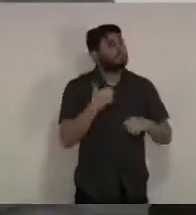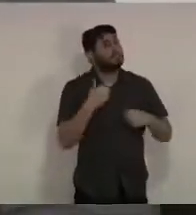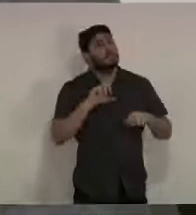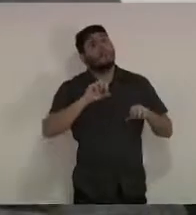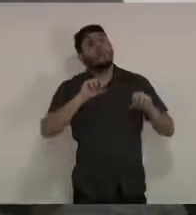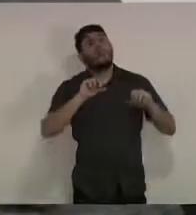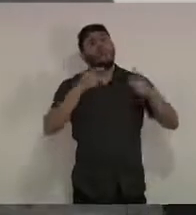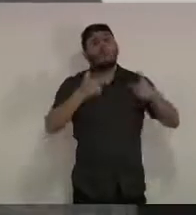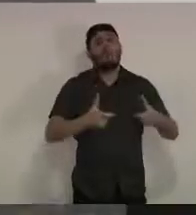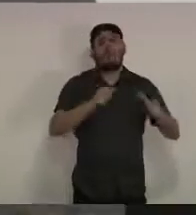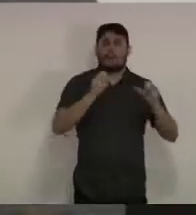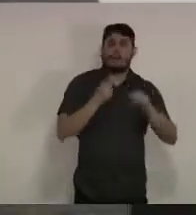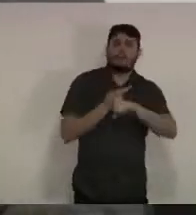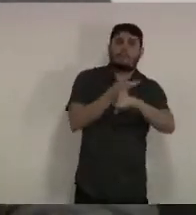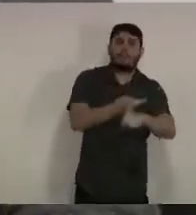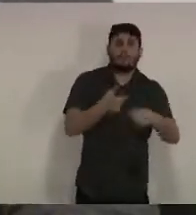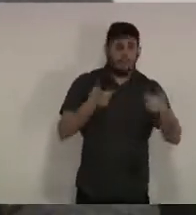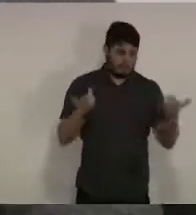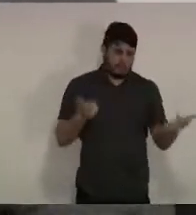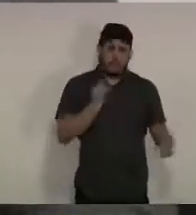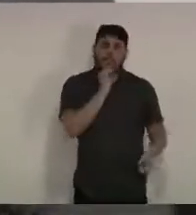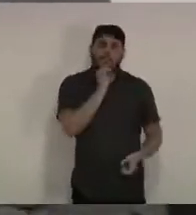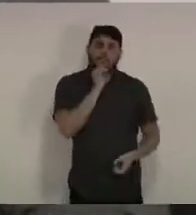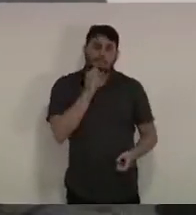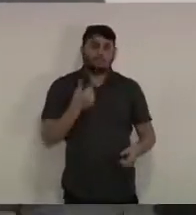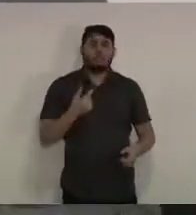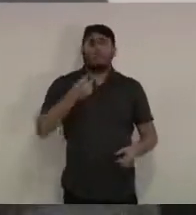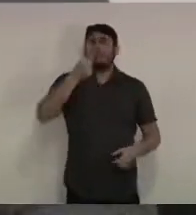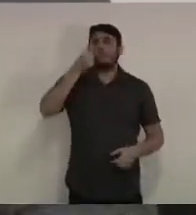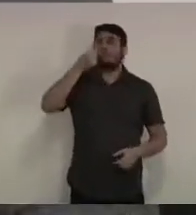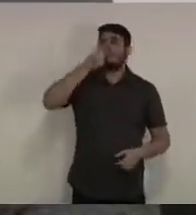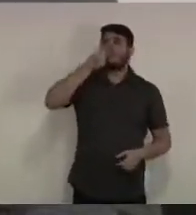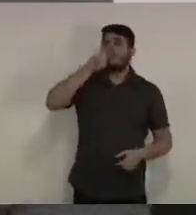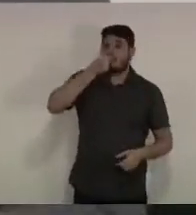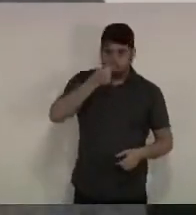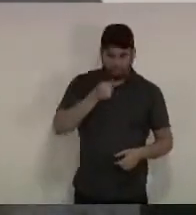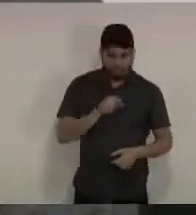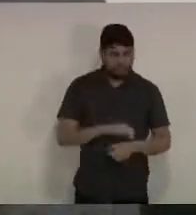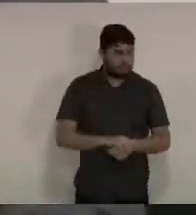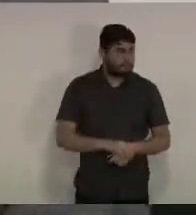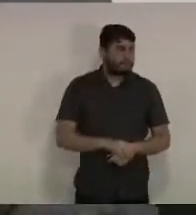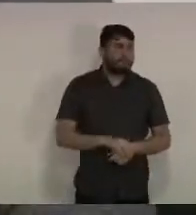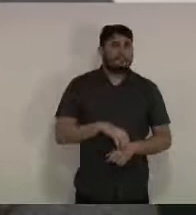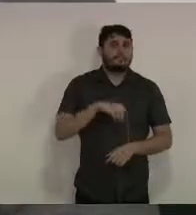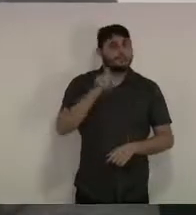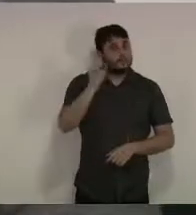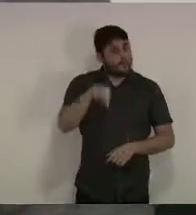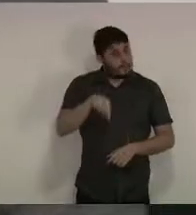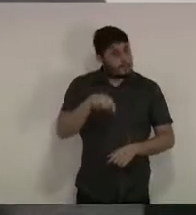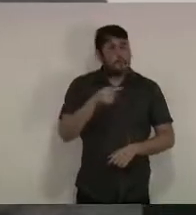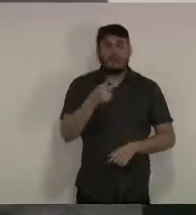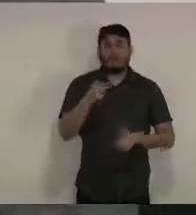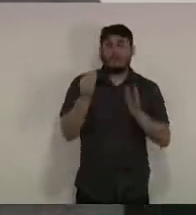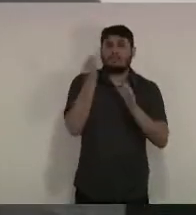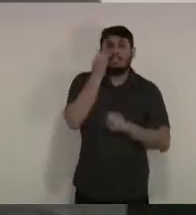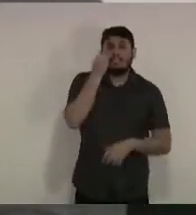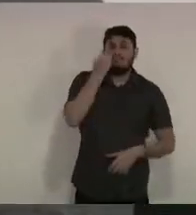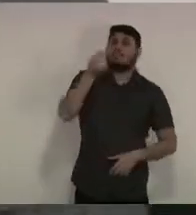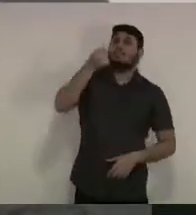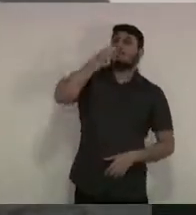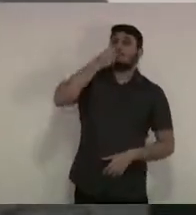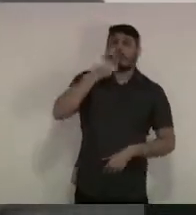os testes do cotonete na verdade a coleta pelo SUAB que é o teste molecular ele tem uma indicação